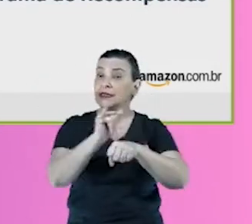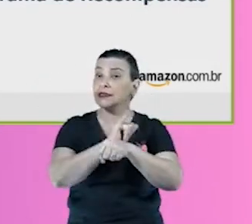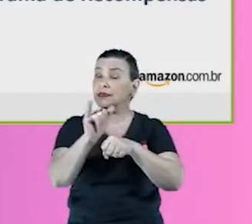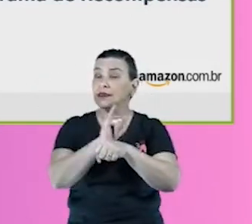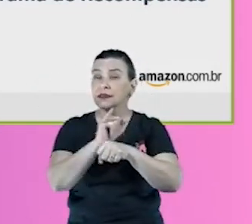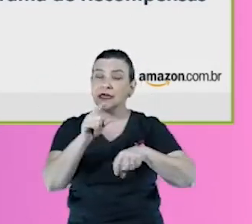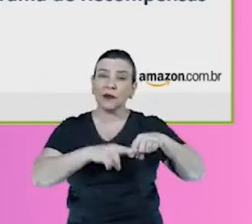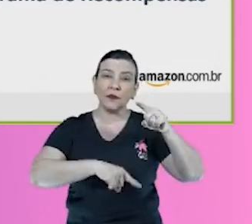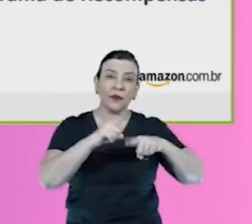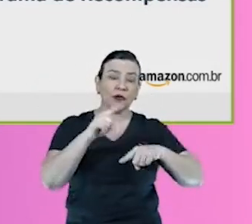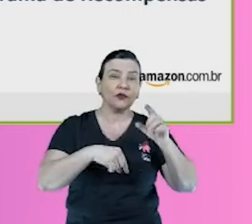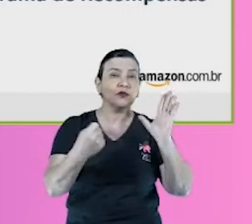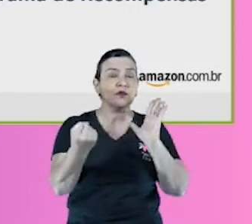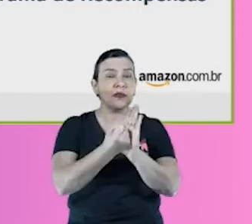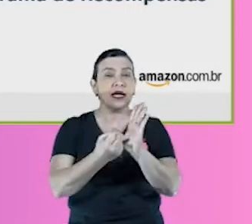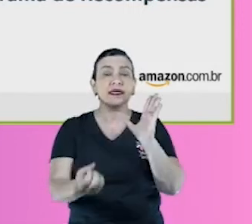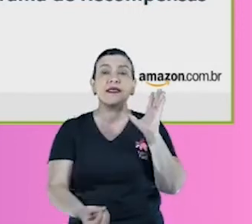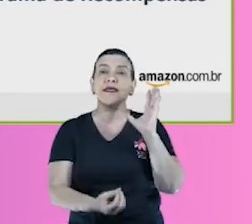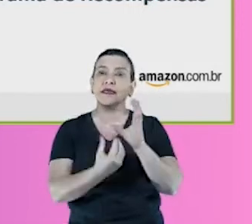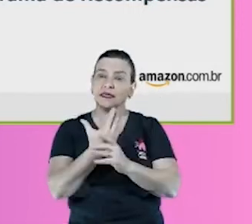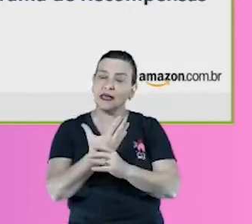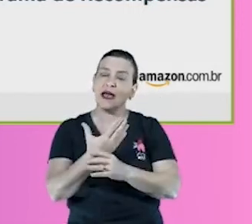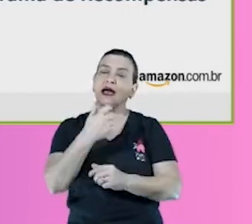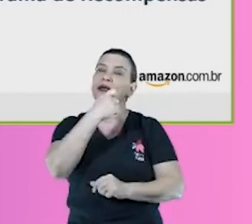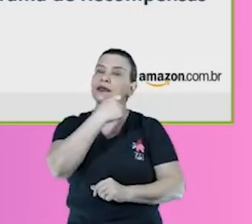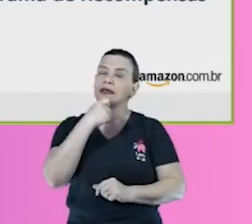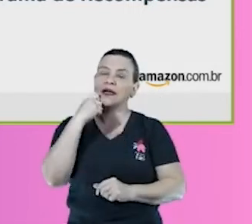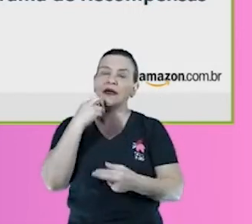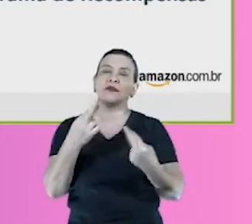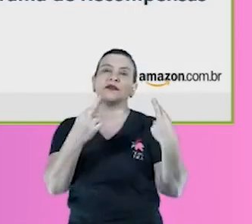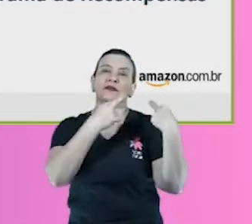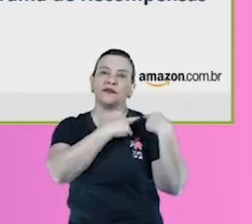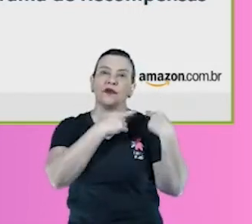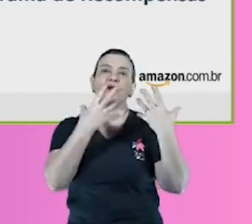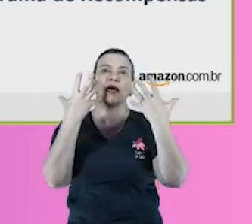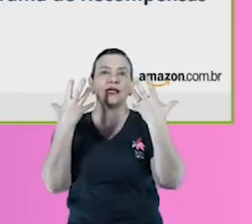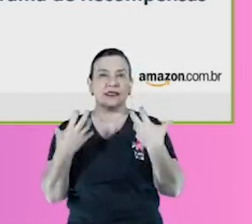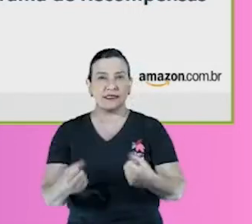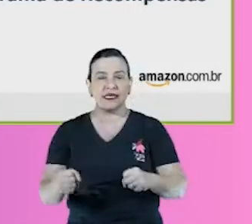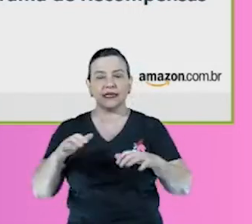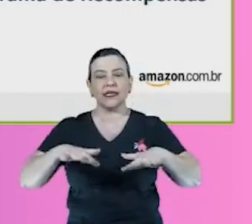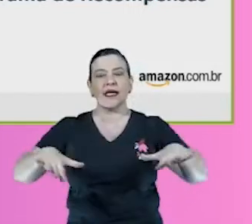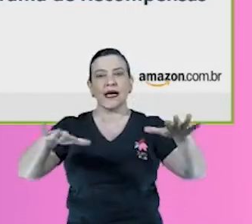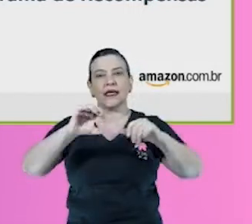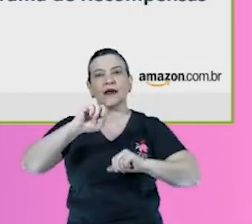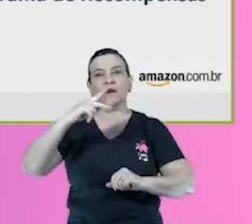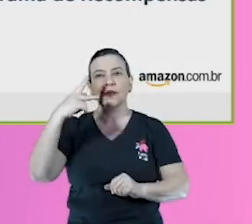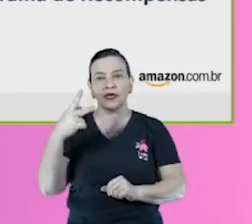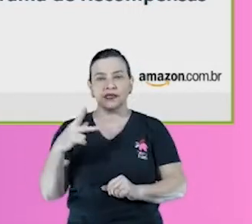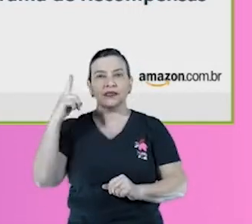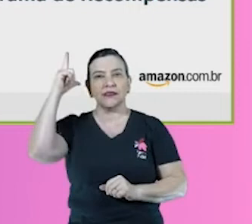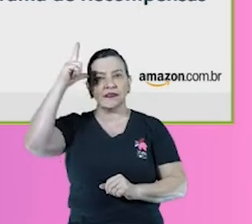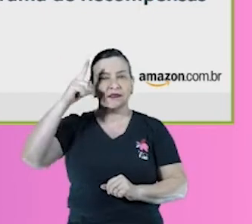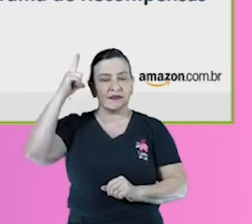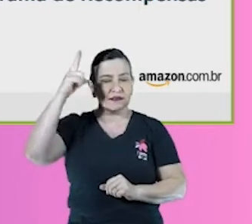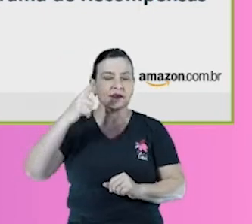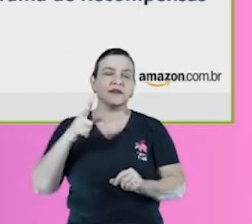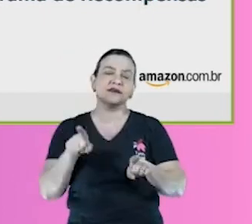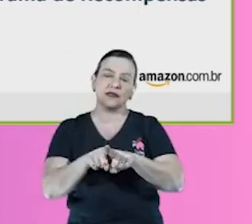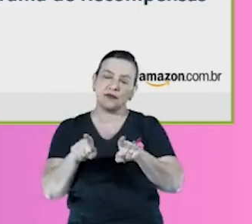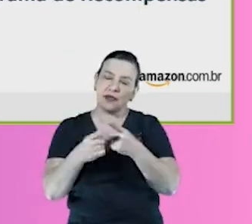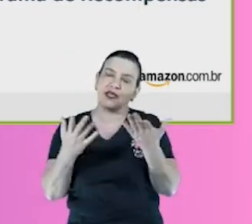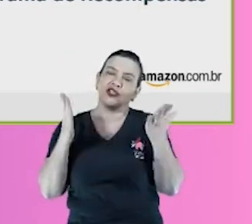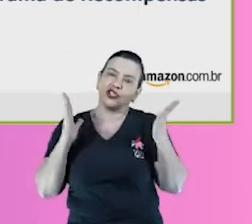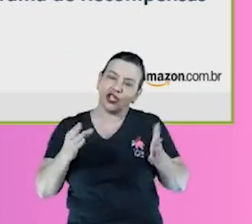desenvolver marca e tudo mais, e a Amazon assumir essa parte mais operacional e logística, né, contando com o nosso conhecimento